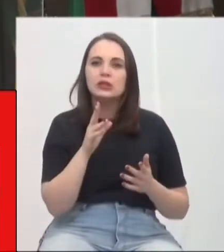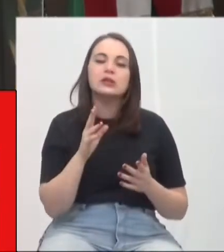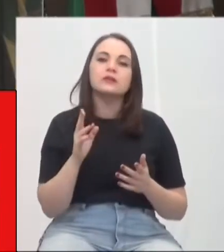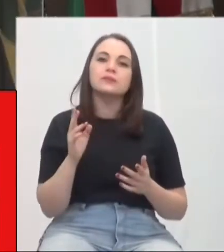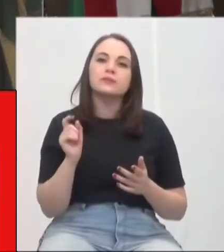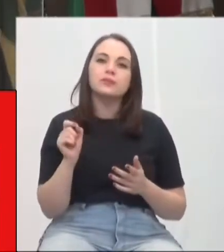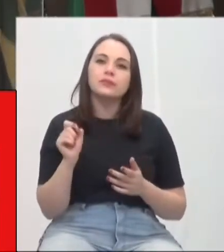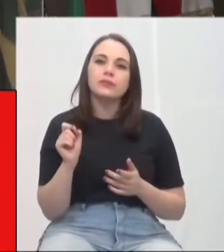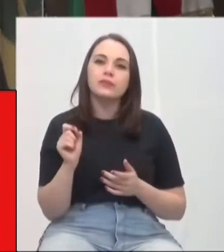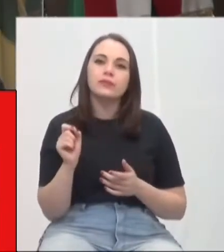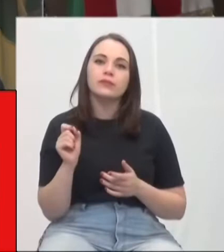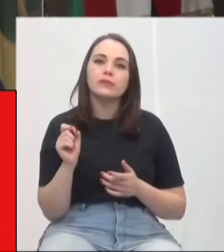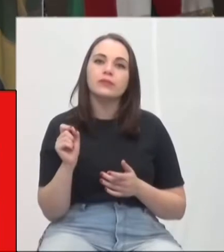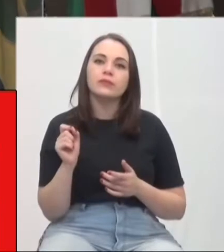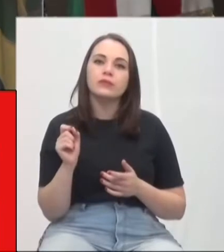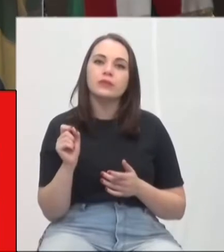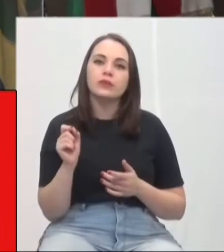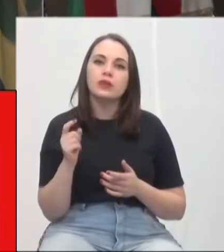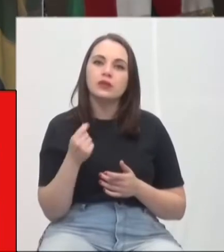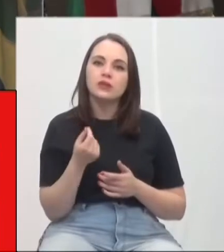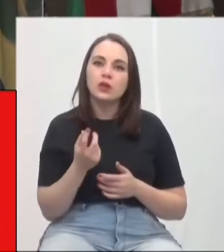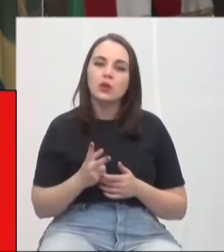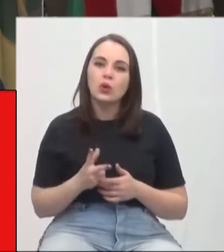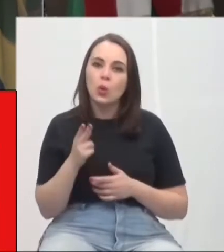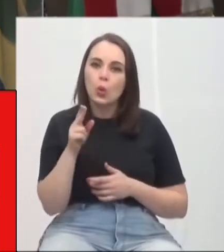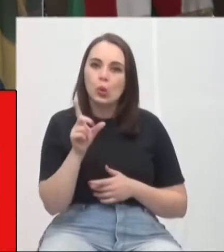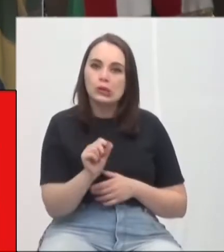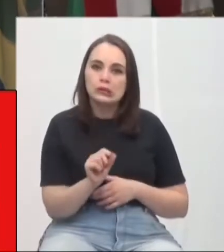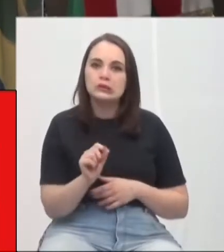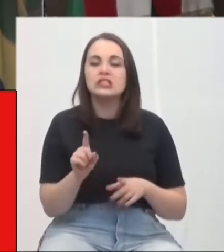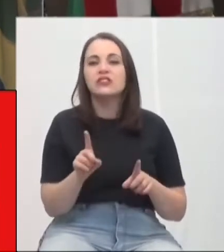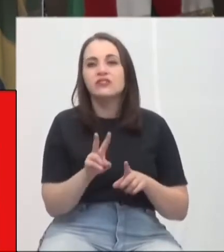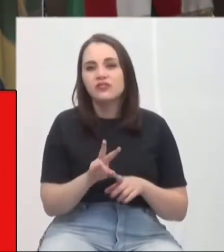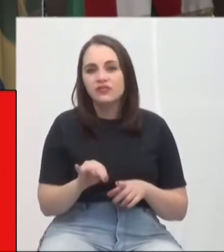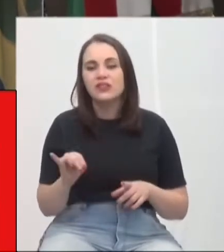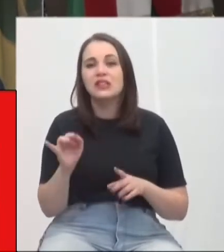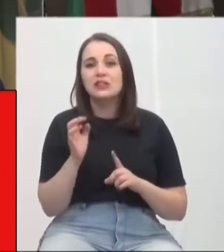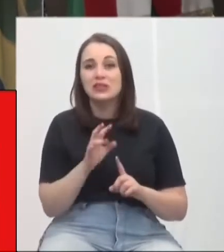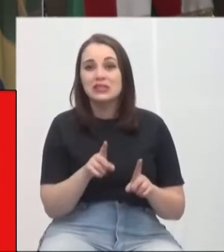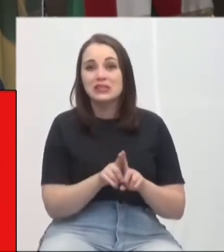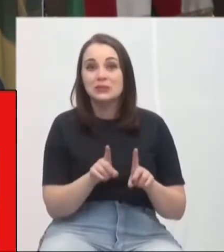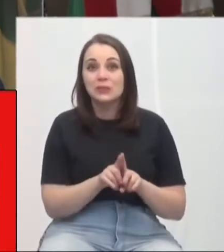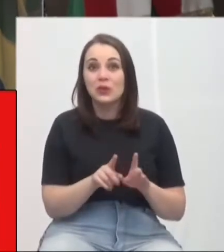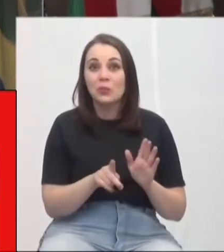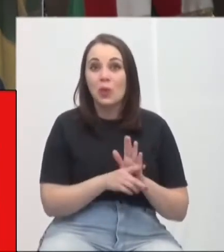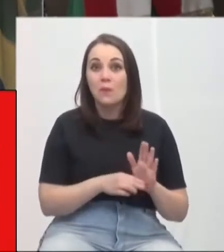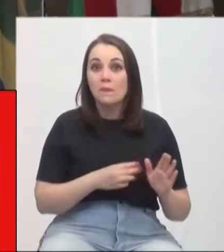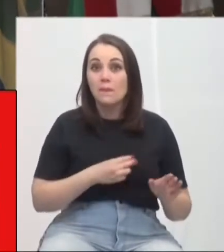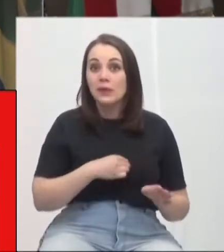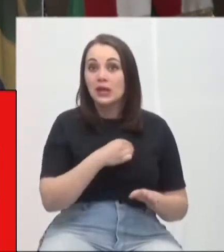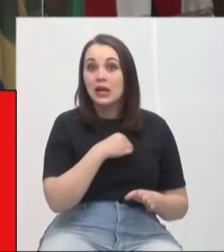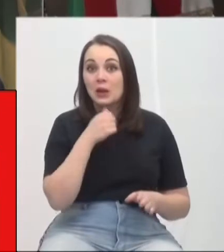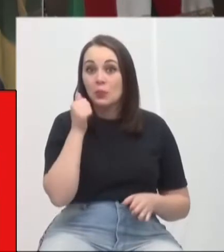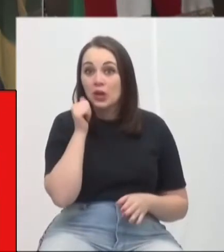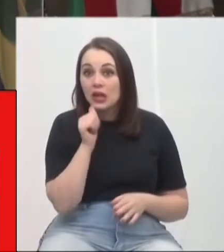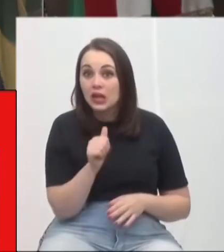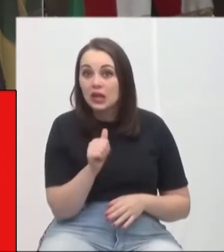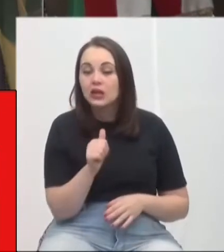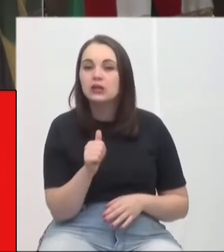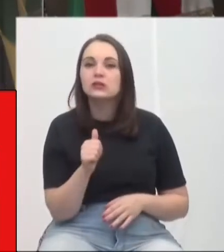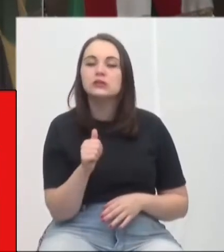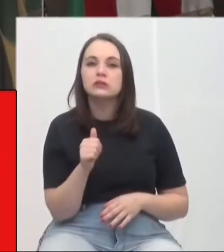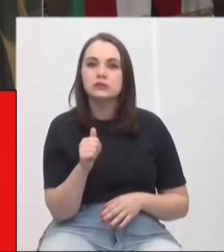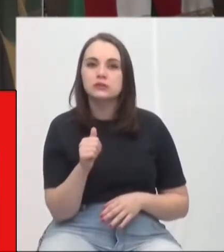que esse corte também vai afetar, inclusive, na possibilidade do próprio Ministério das Mulheres, o